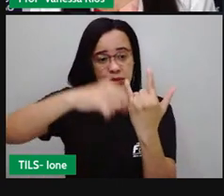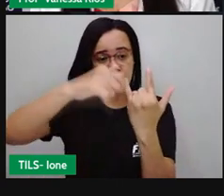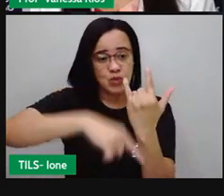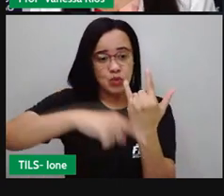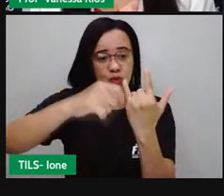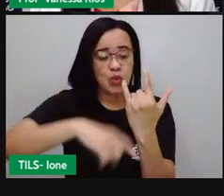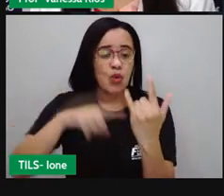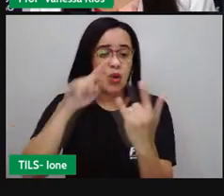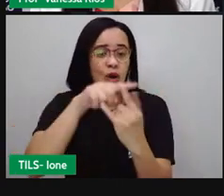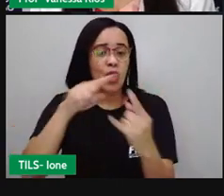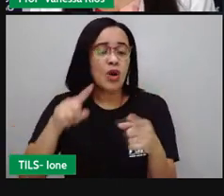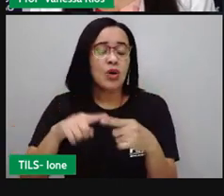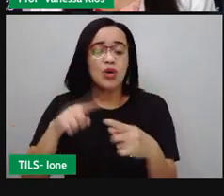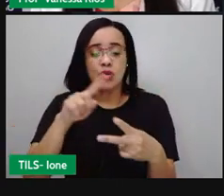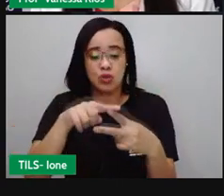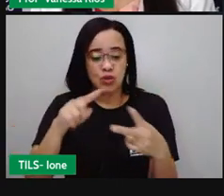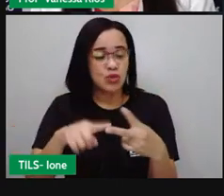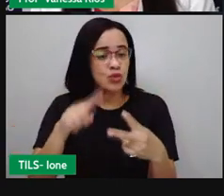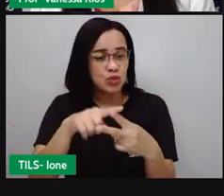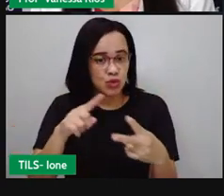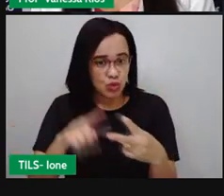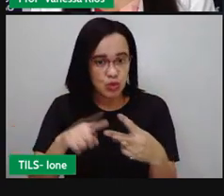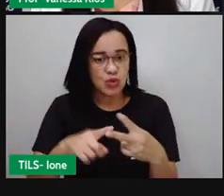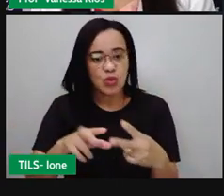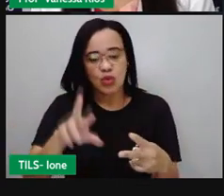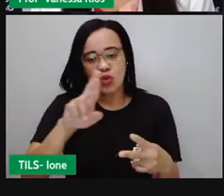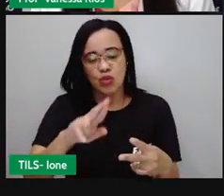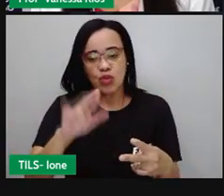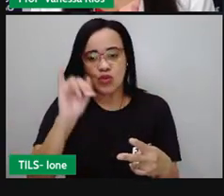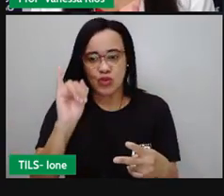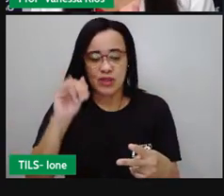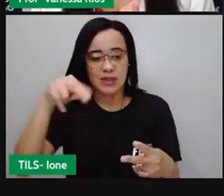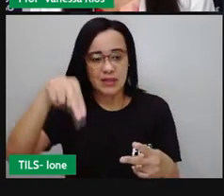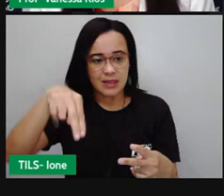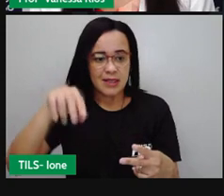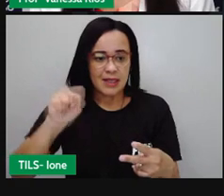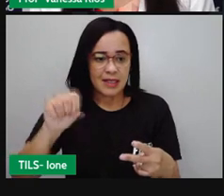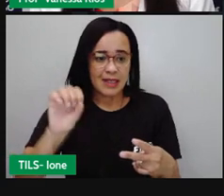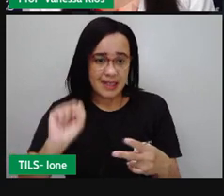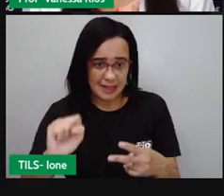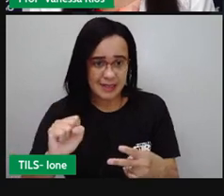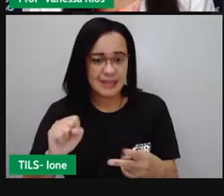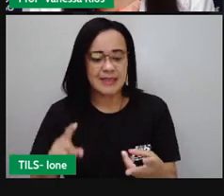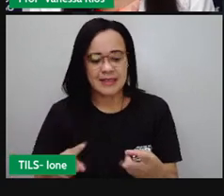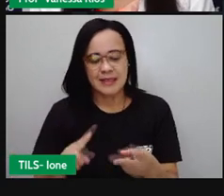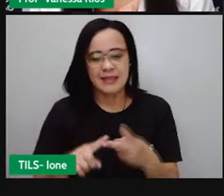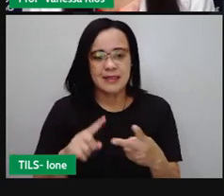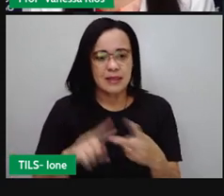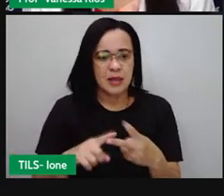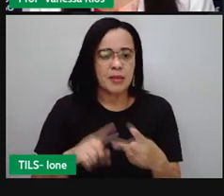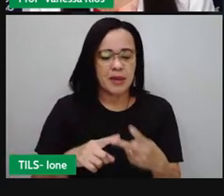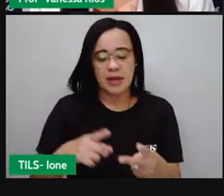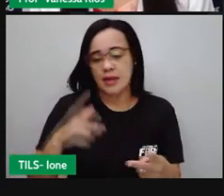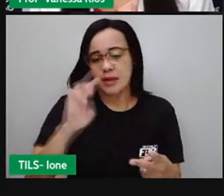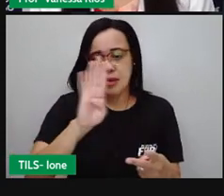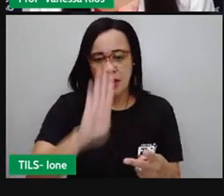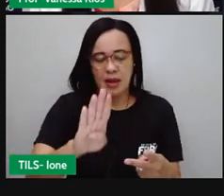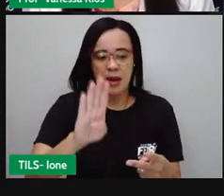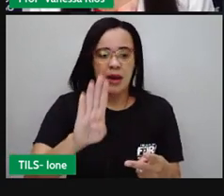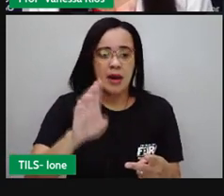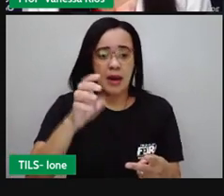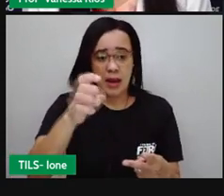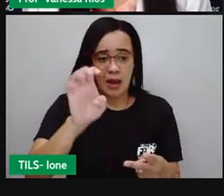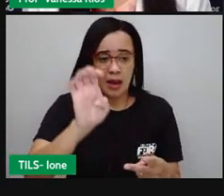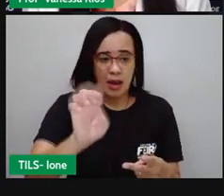também pelas vias urinárias formadas aí por dois uréteres, a bexiga urinária e também a